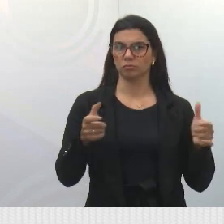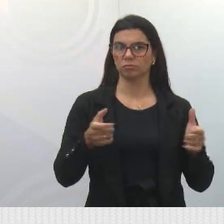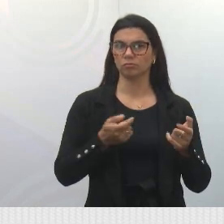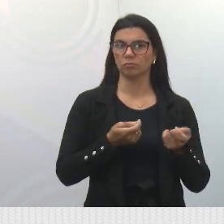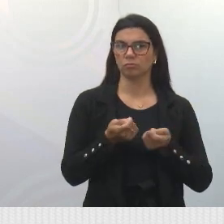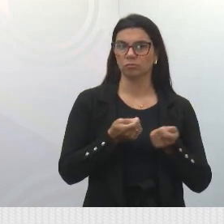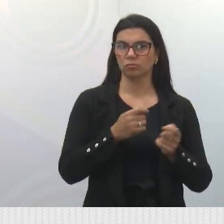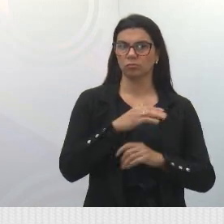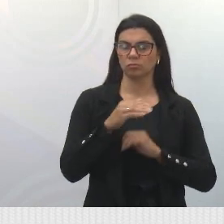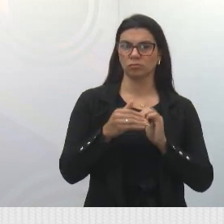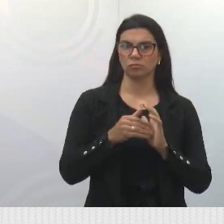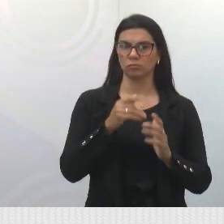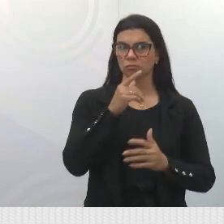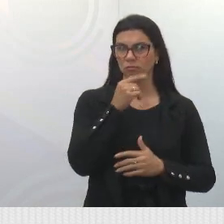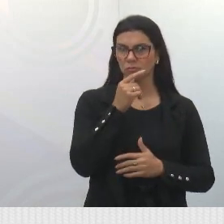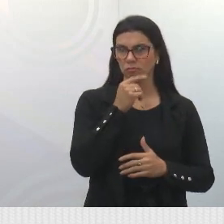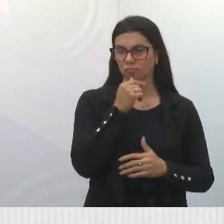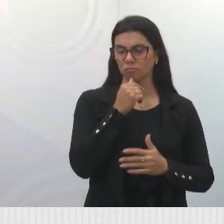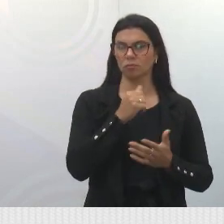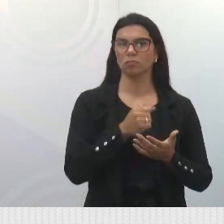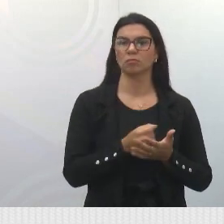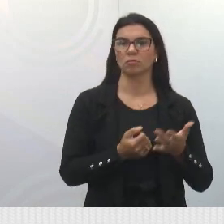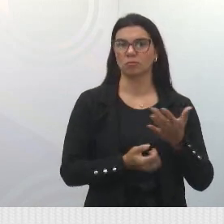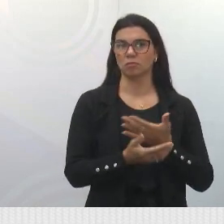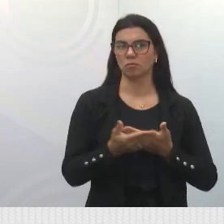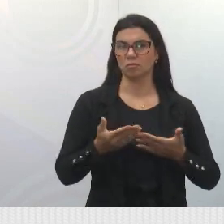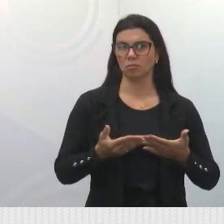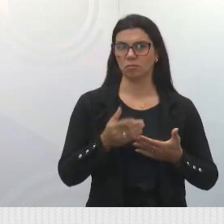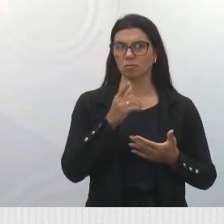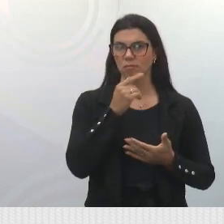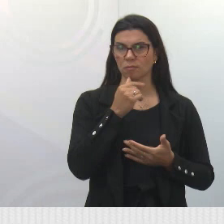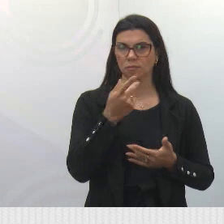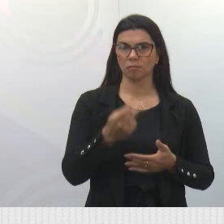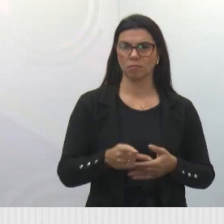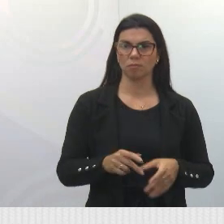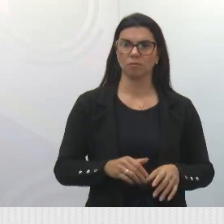toda a água que abastece a região oeste de Jacareí.